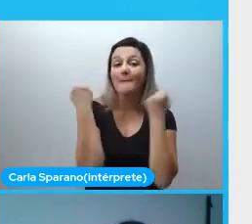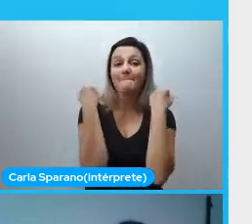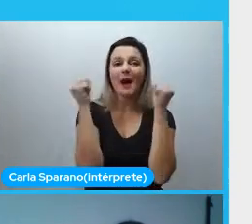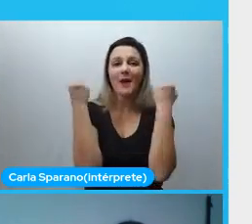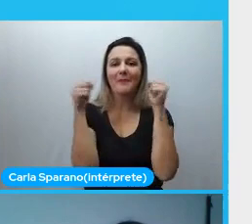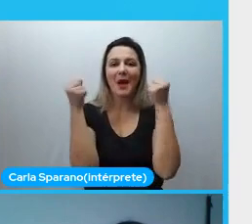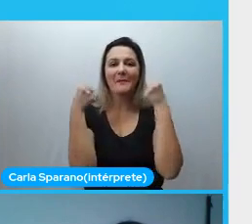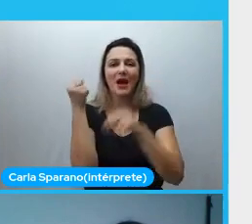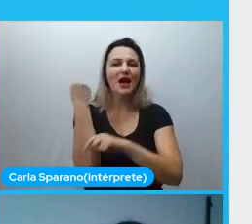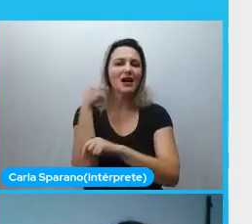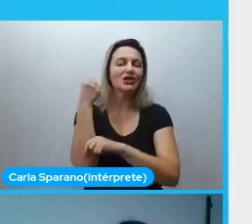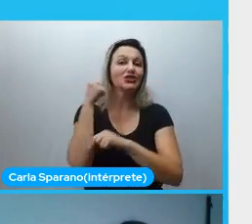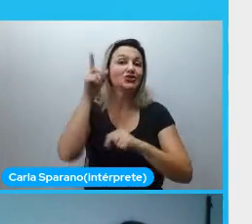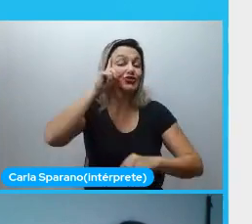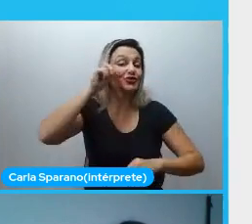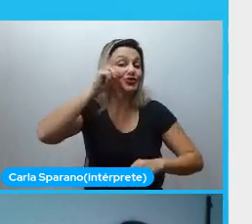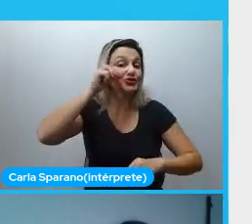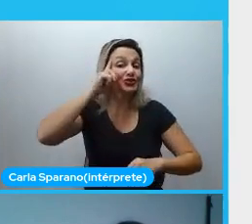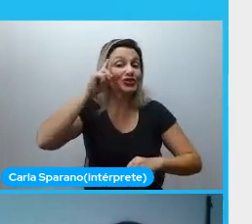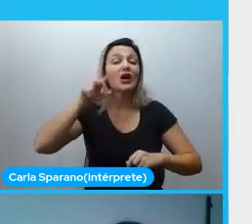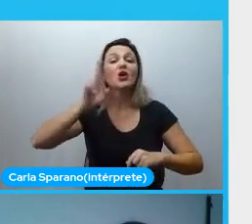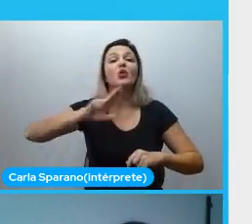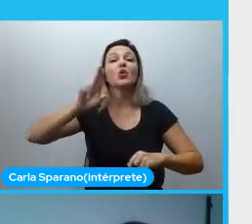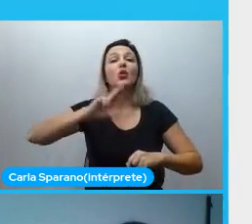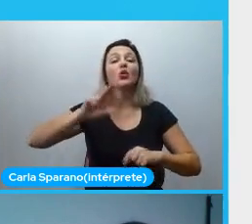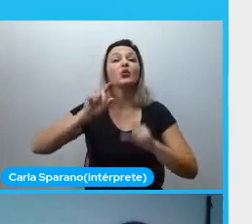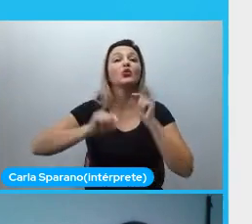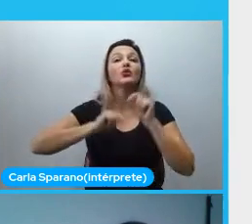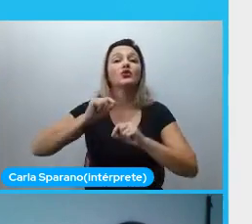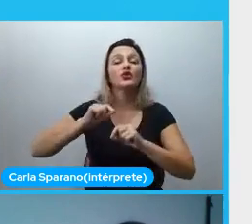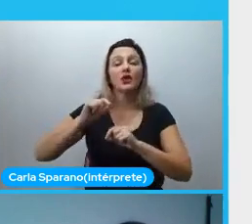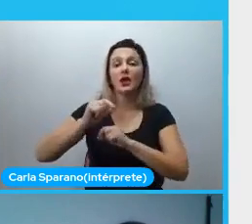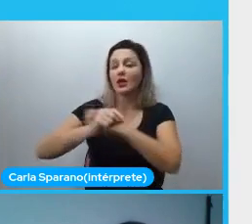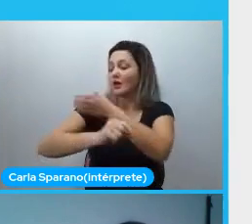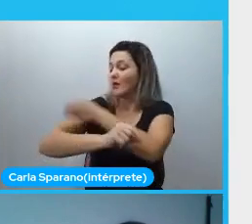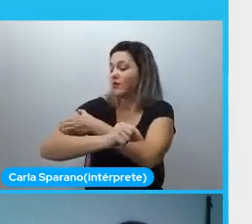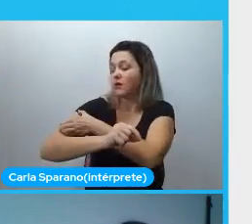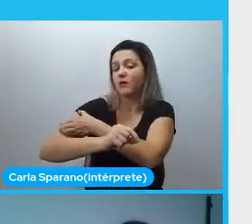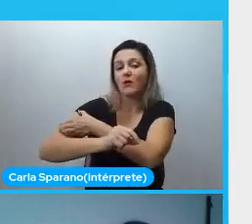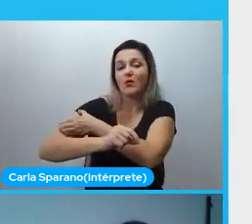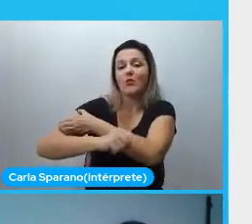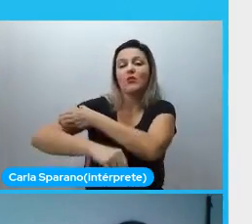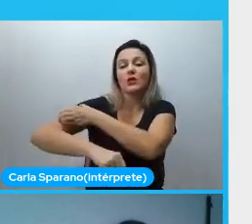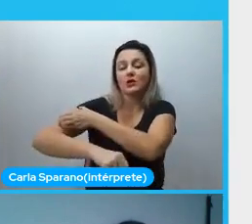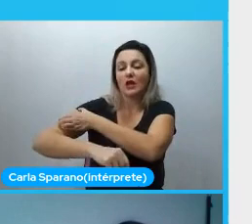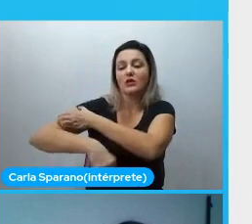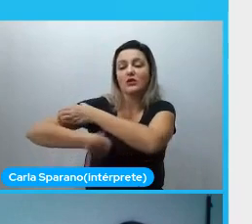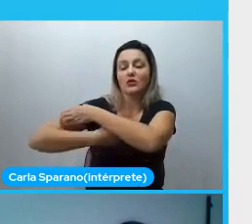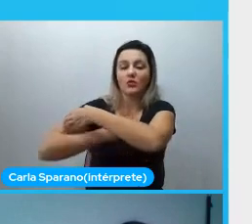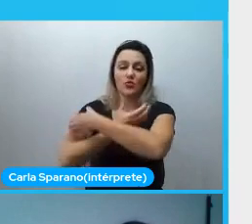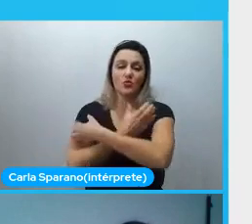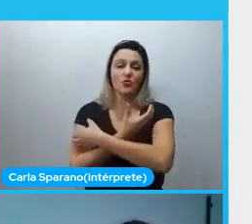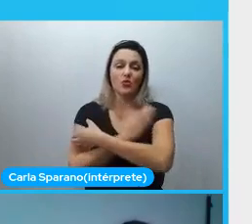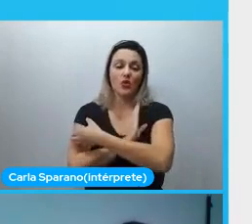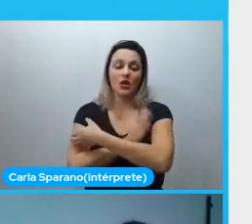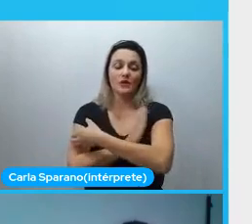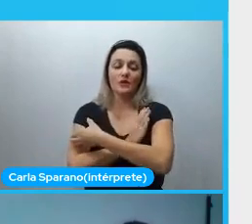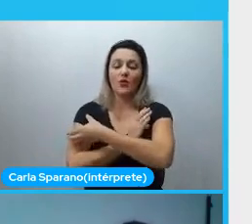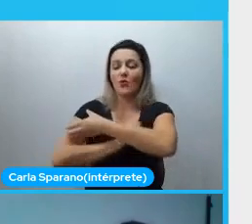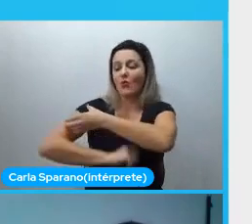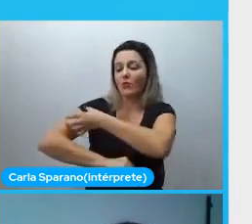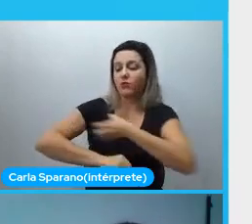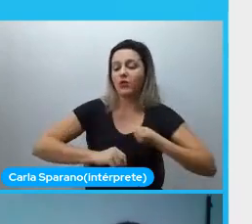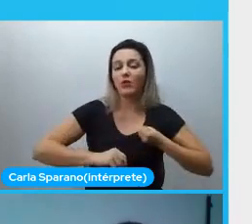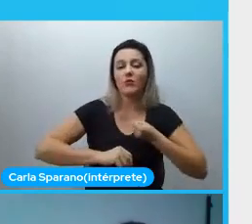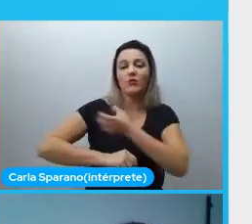e usa algum tipo de sensor para coletar dados, que é bem comum, inclusive, principalmente com tecnologia do